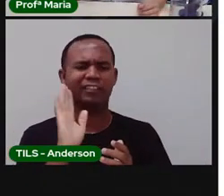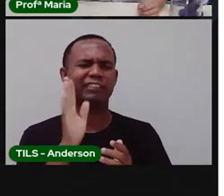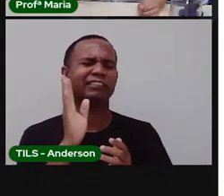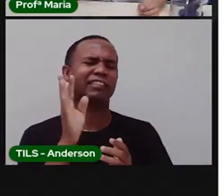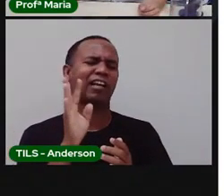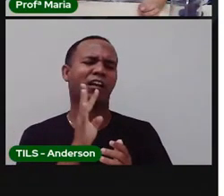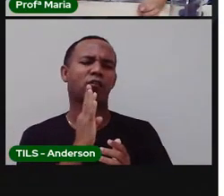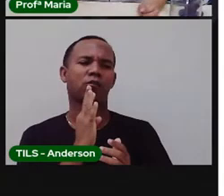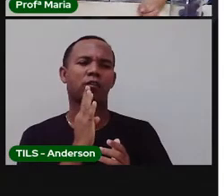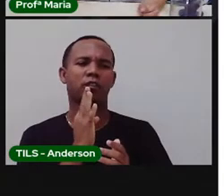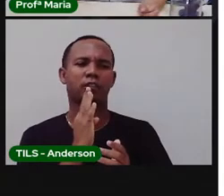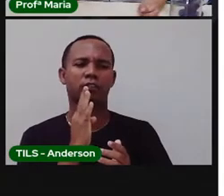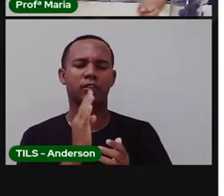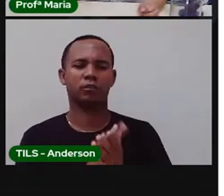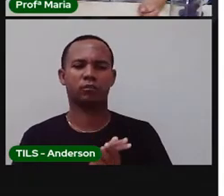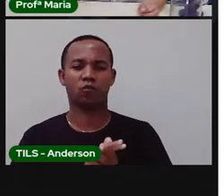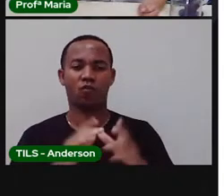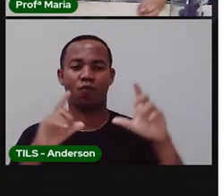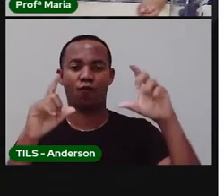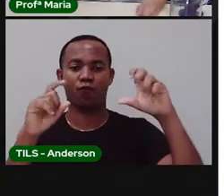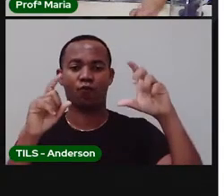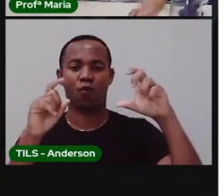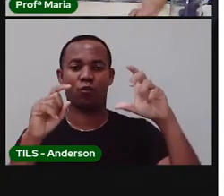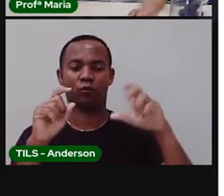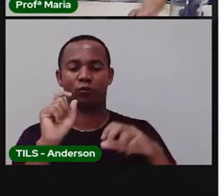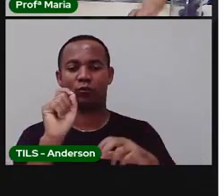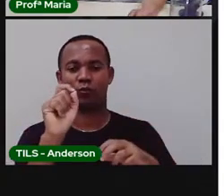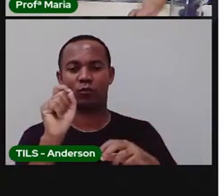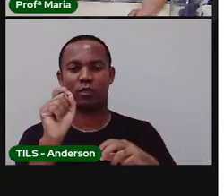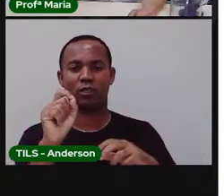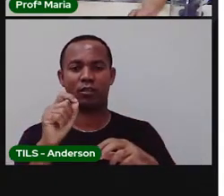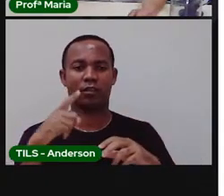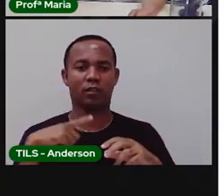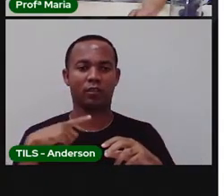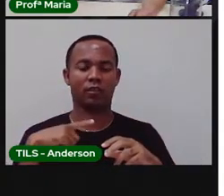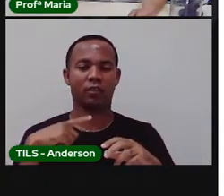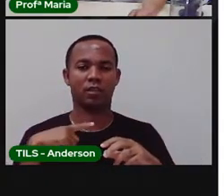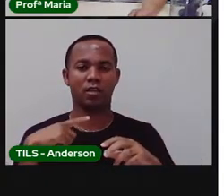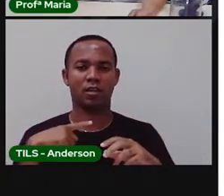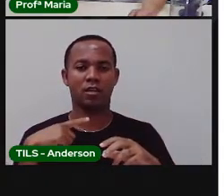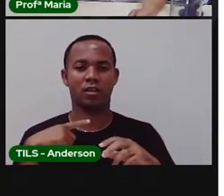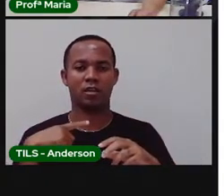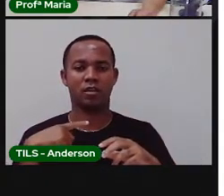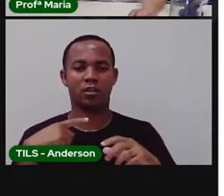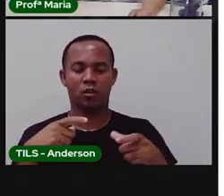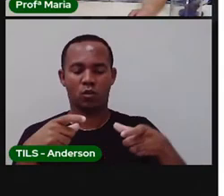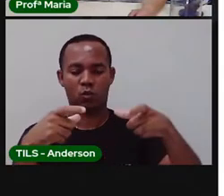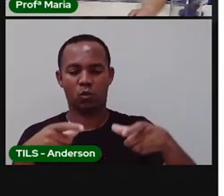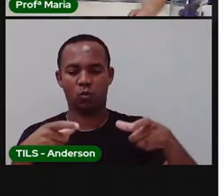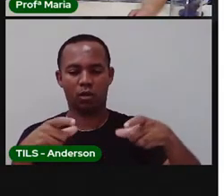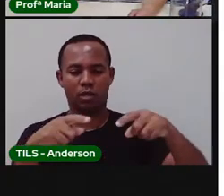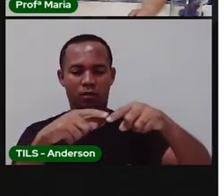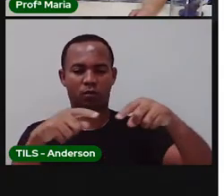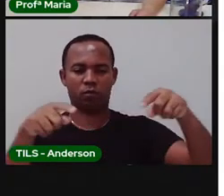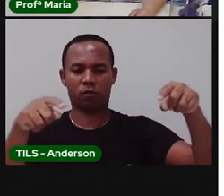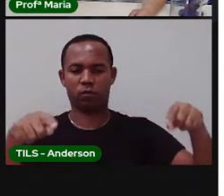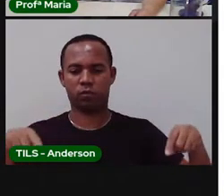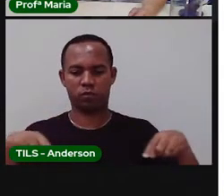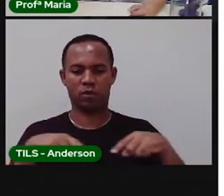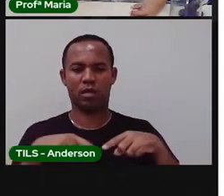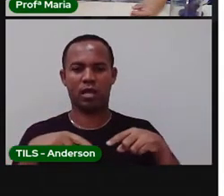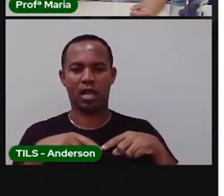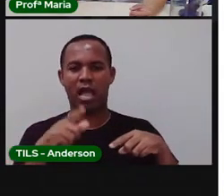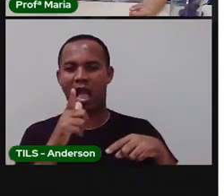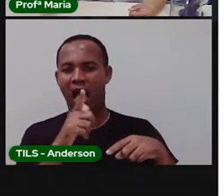que é. Bom, essa foto aí é uma estação de tratamento. Uma estação de tratamento de quê? Água ou